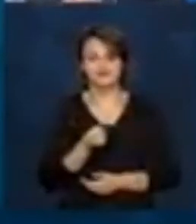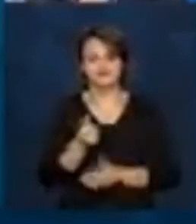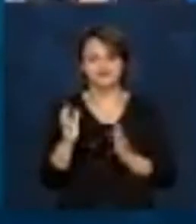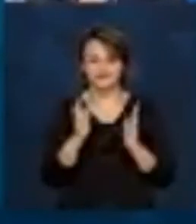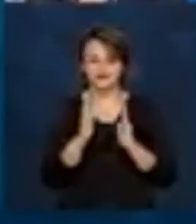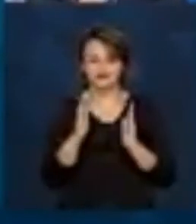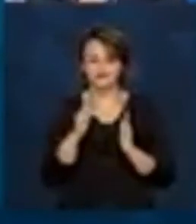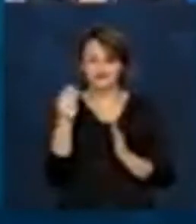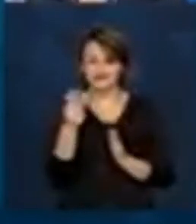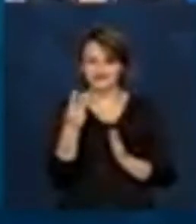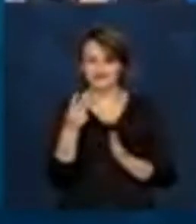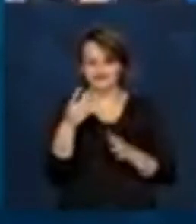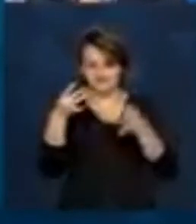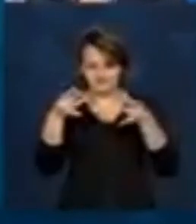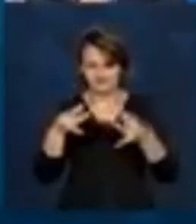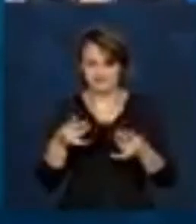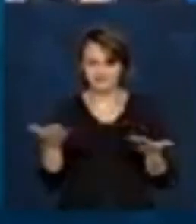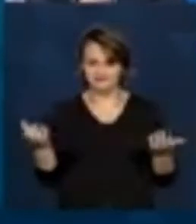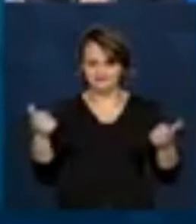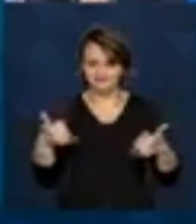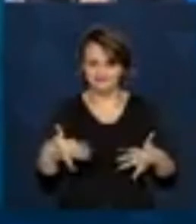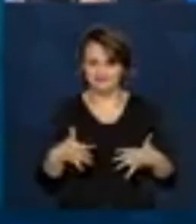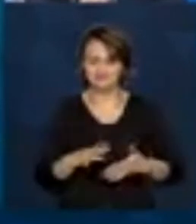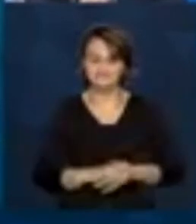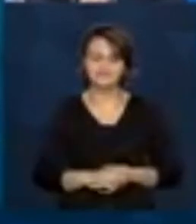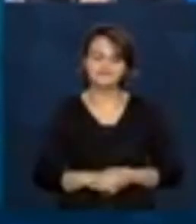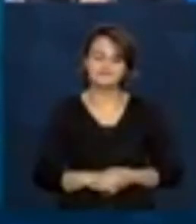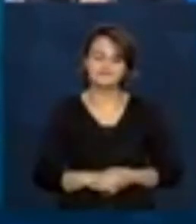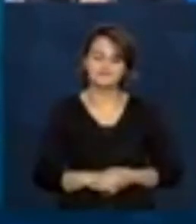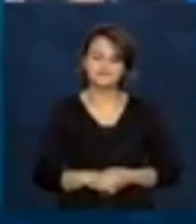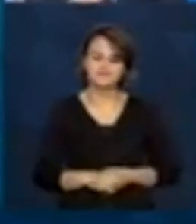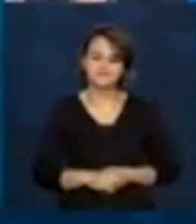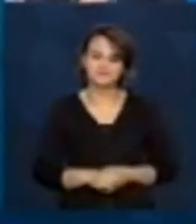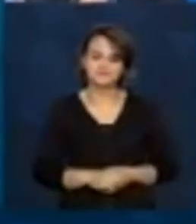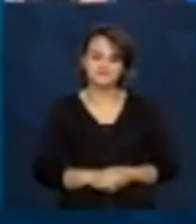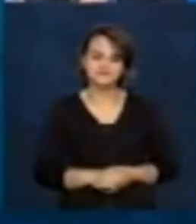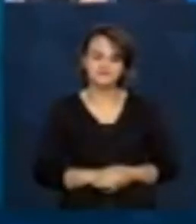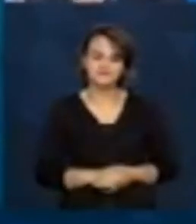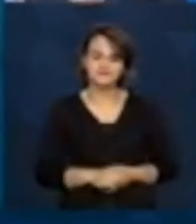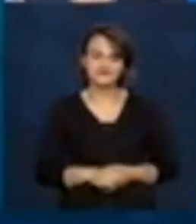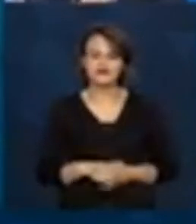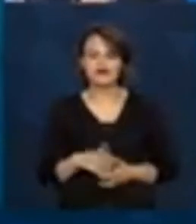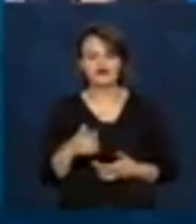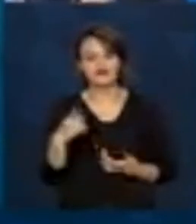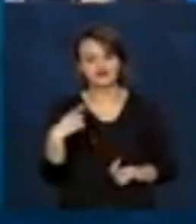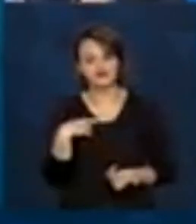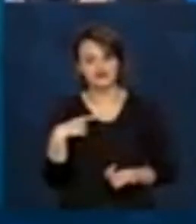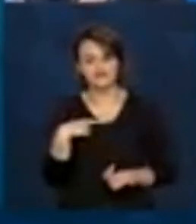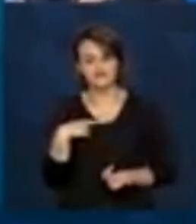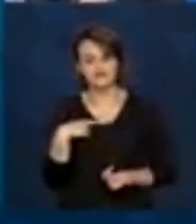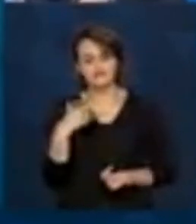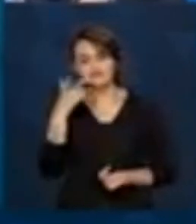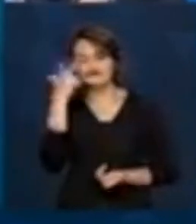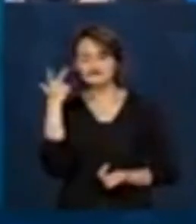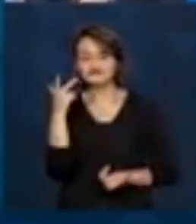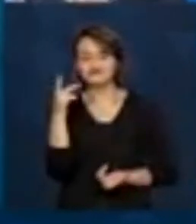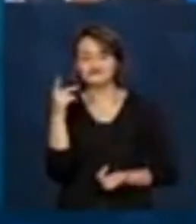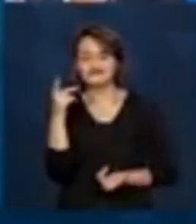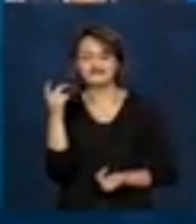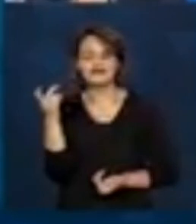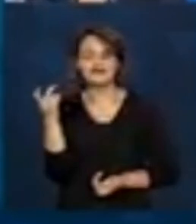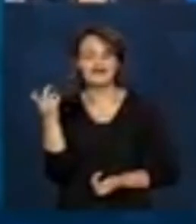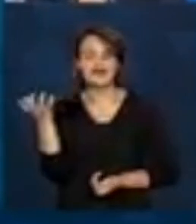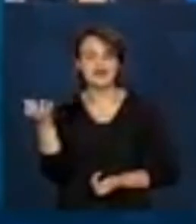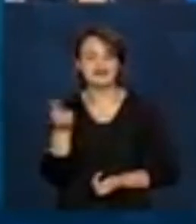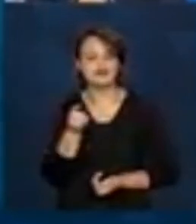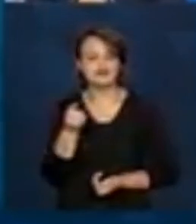A gente vai explicar em mais detalhe agora. Pode passar. Obrigado. Então, temos quem recebeu a